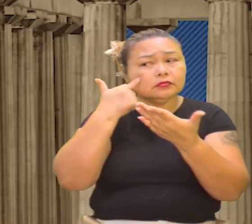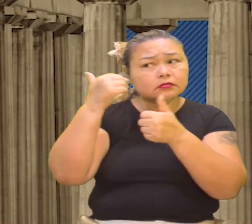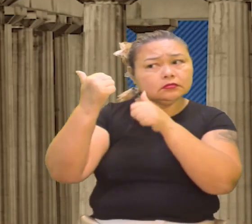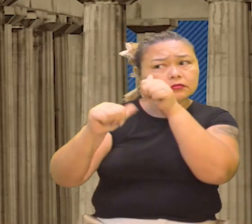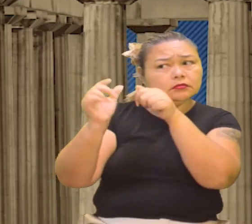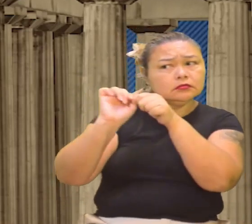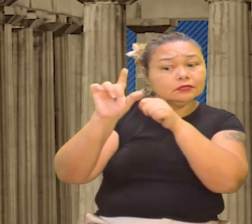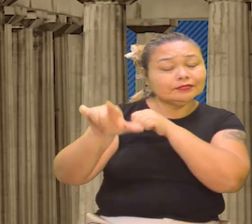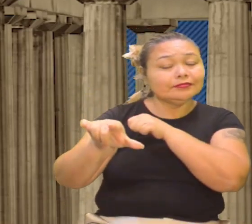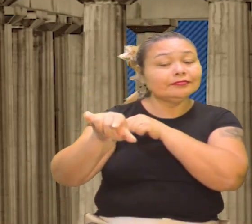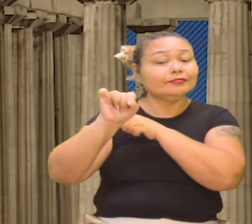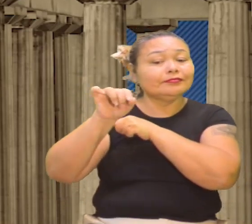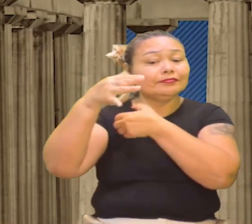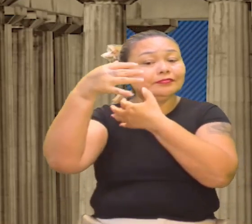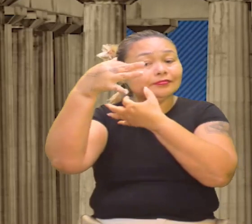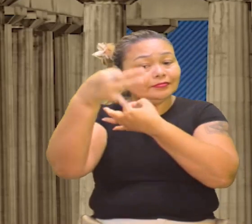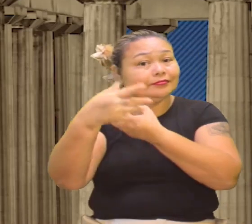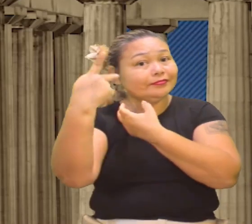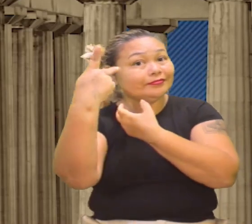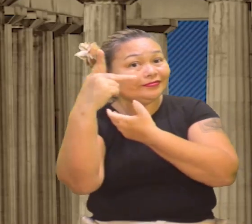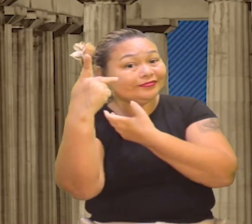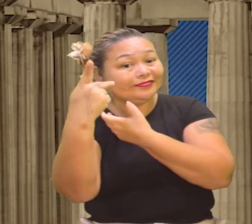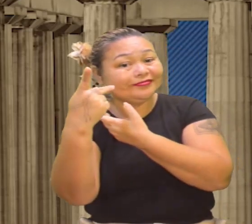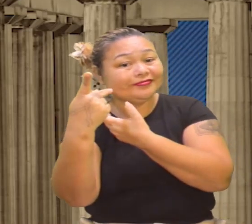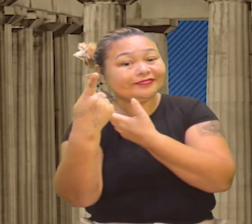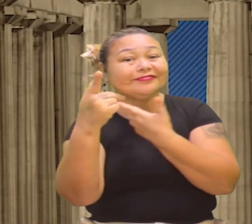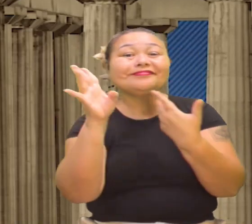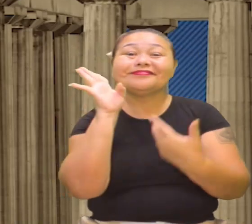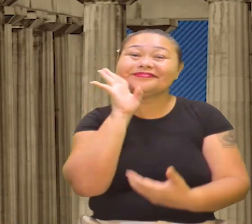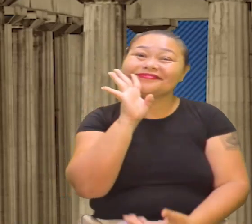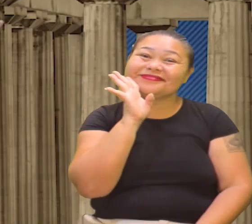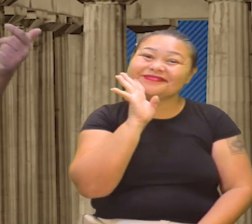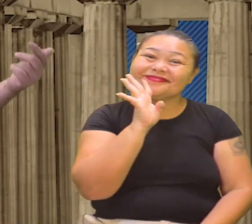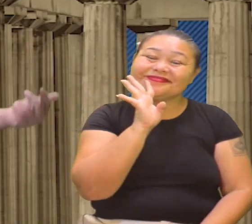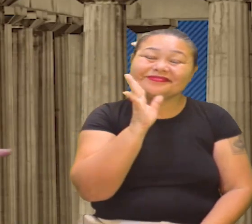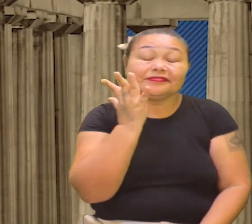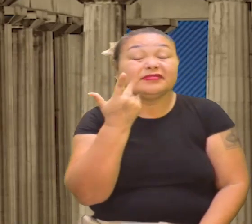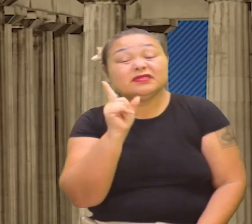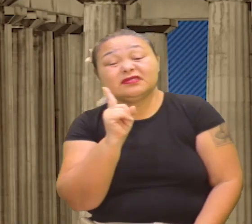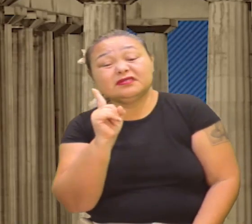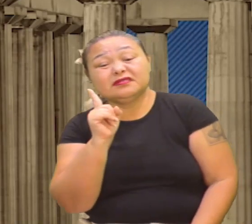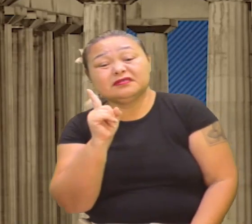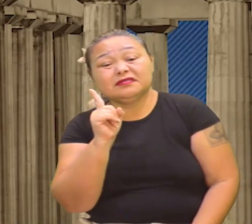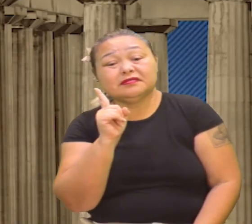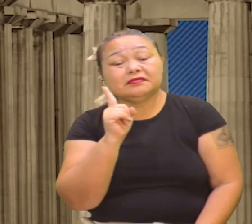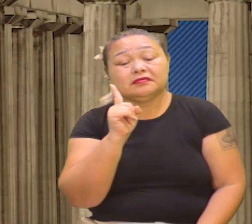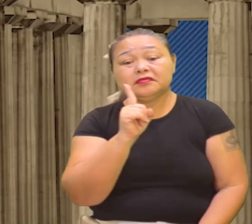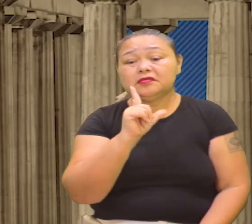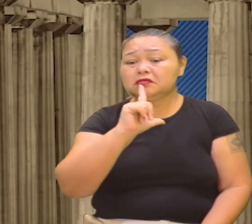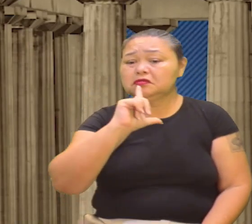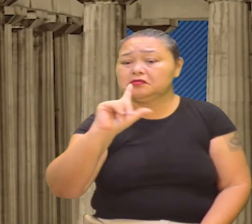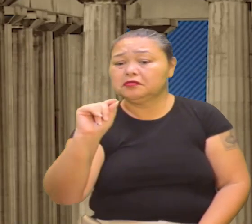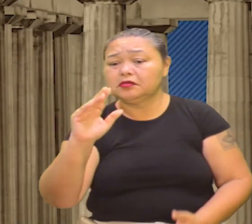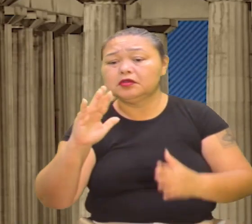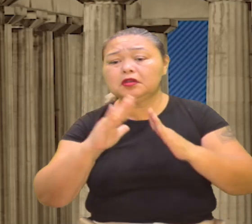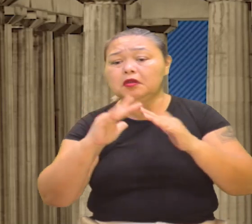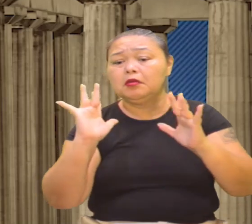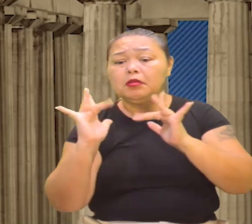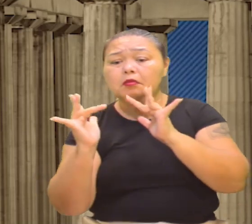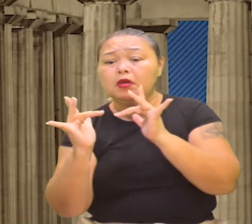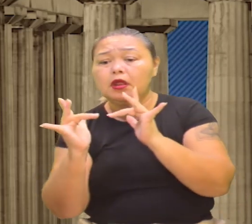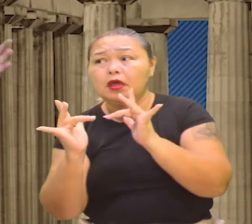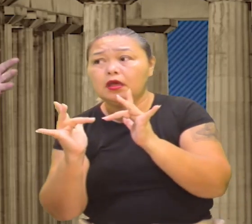analisar e tomar a decisão adequada para vocês, olha só que legal, ah, não vou sumir da escola para namorar,